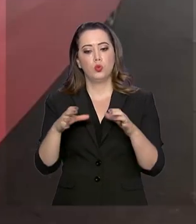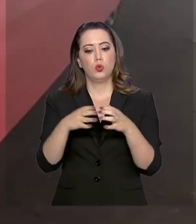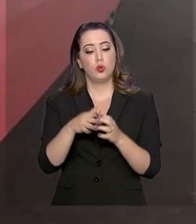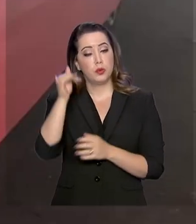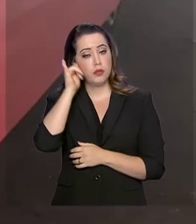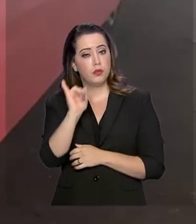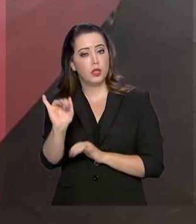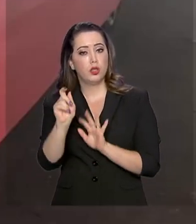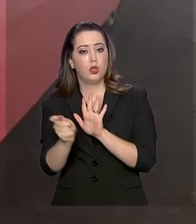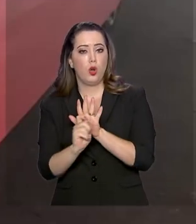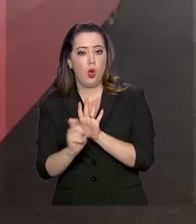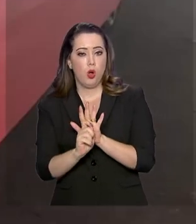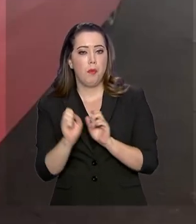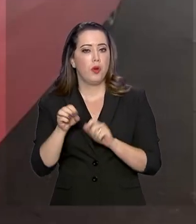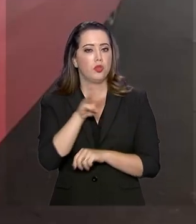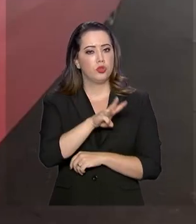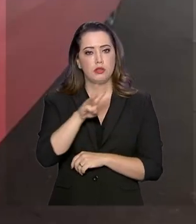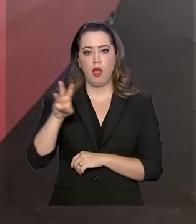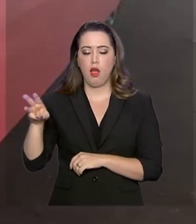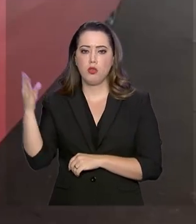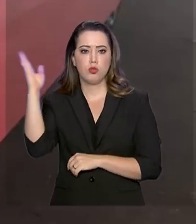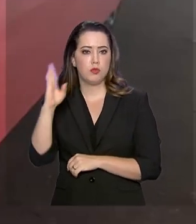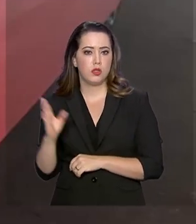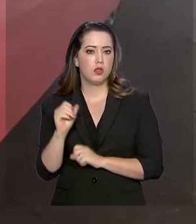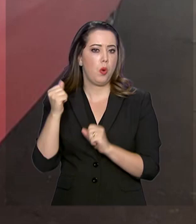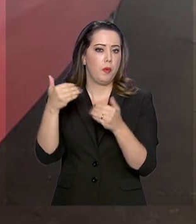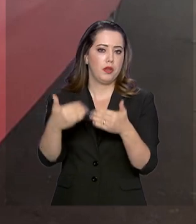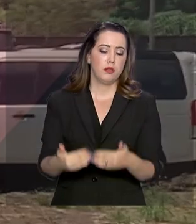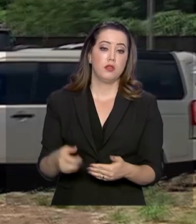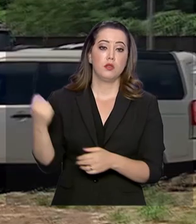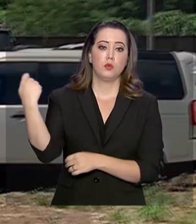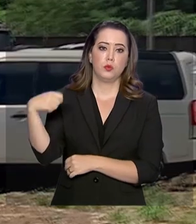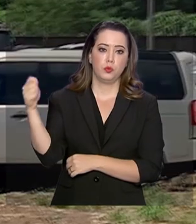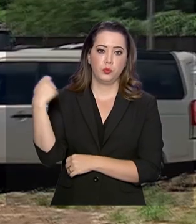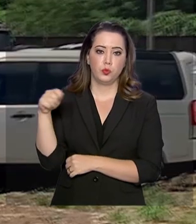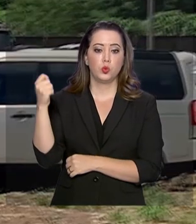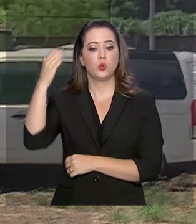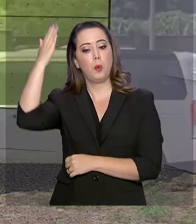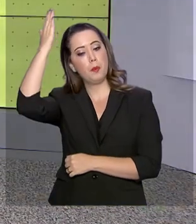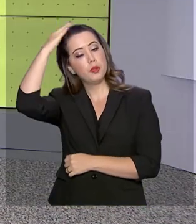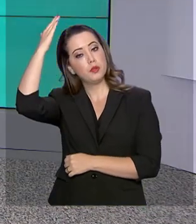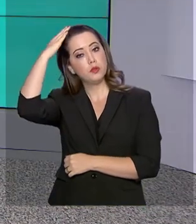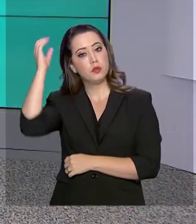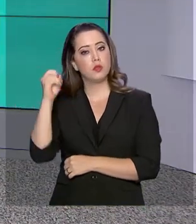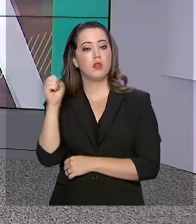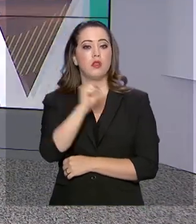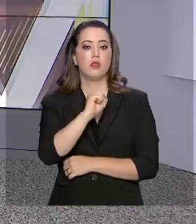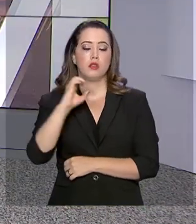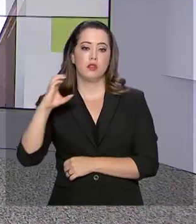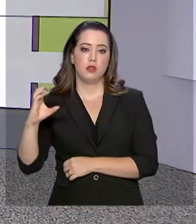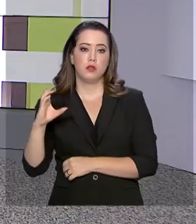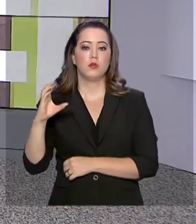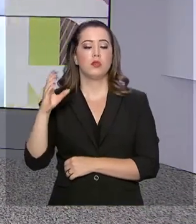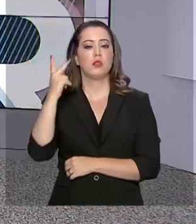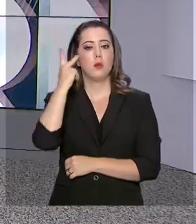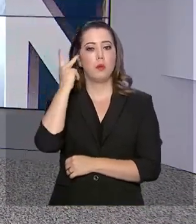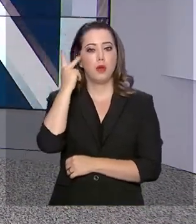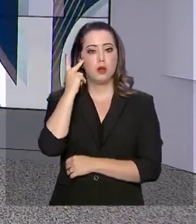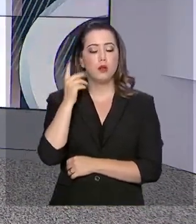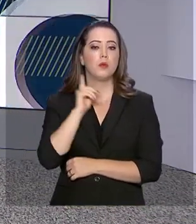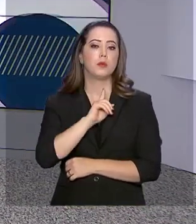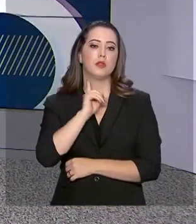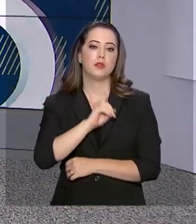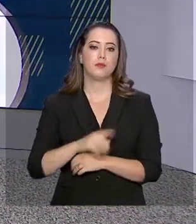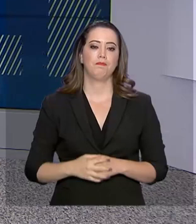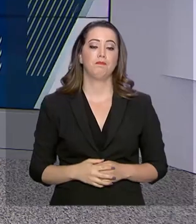feitos via internet de todo o Brasil ou presencialmente nos estados do Rio Grande do Sul, Paraná, Santa Catarina, São Paulo e